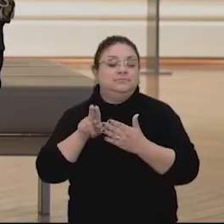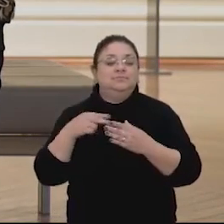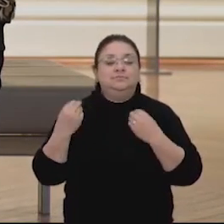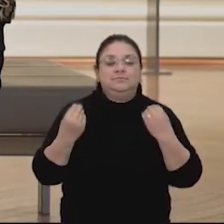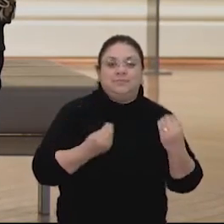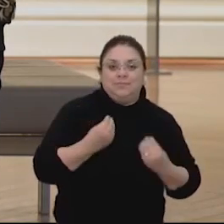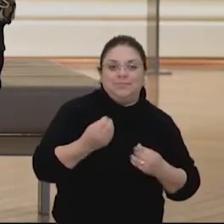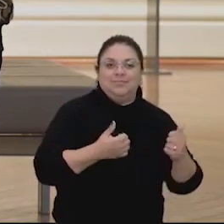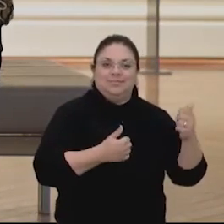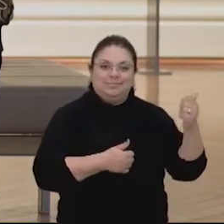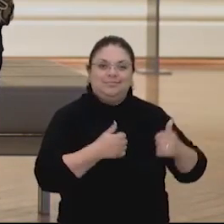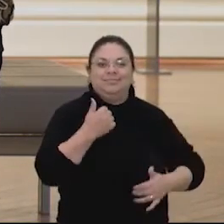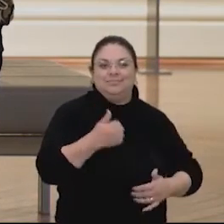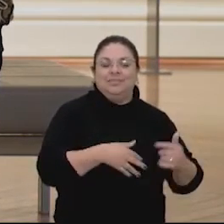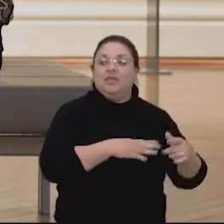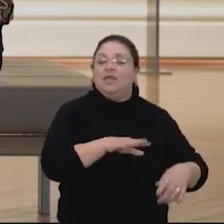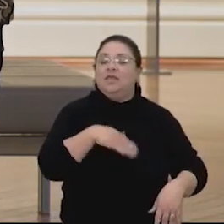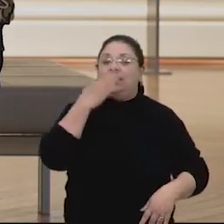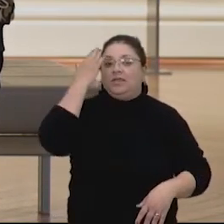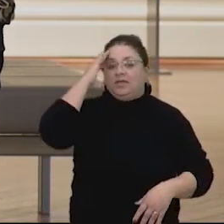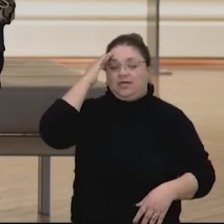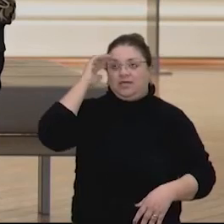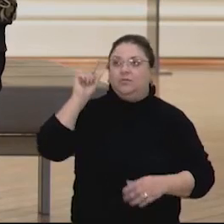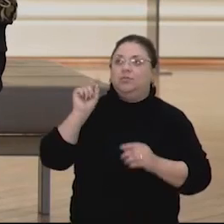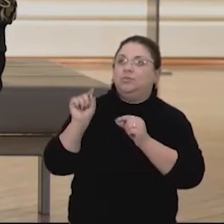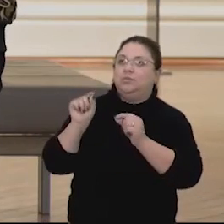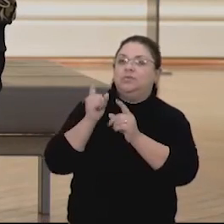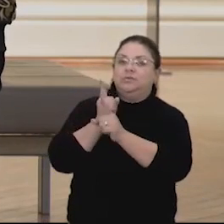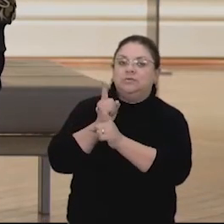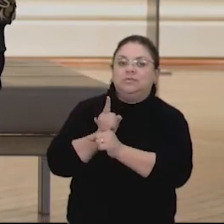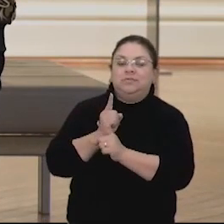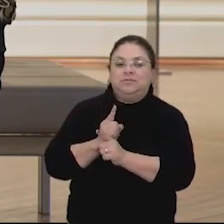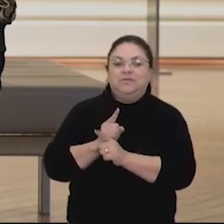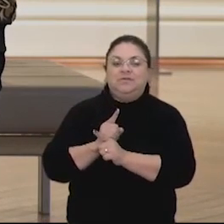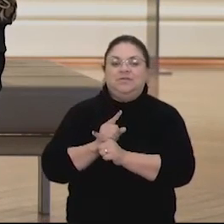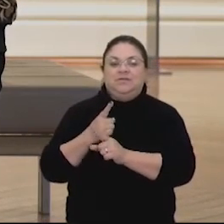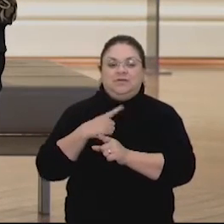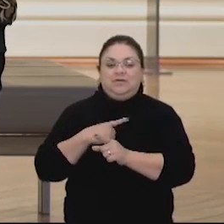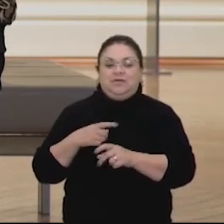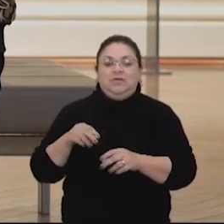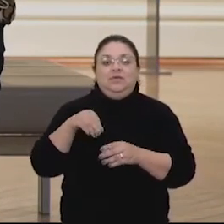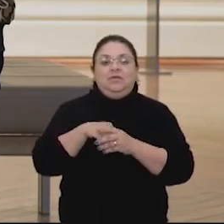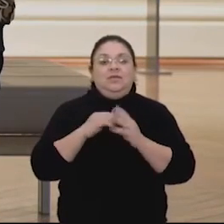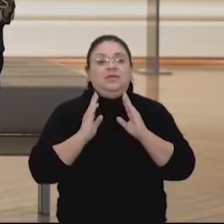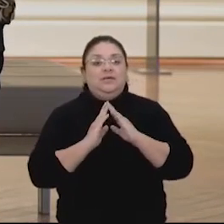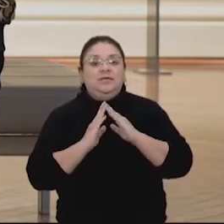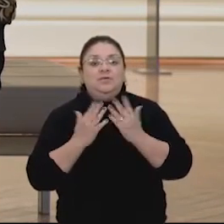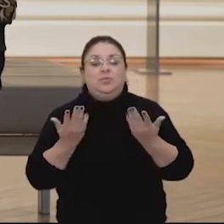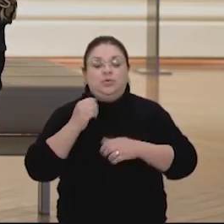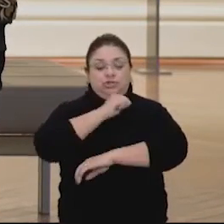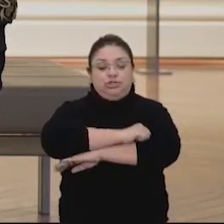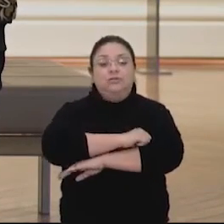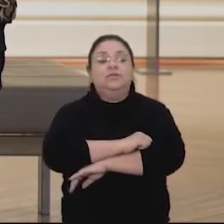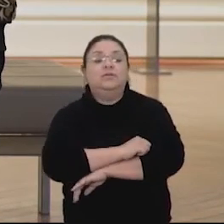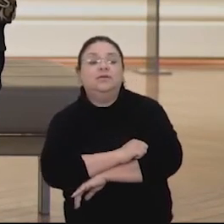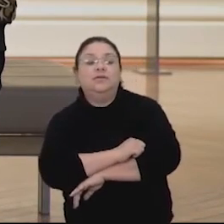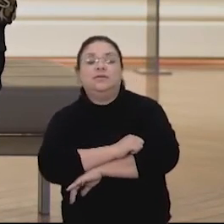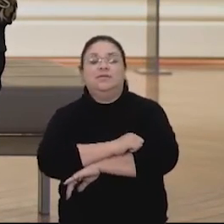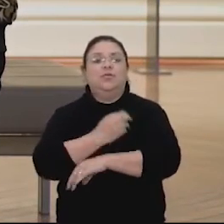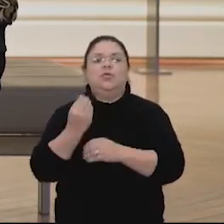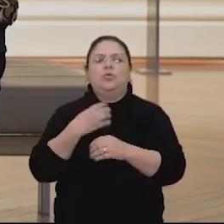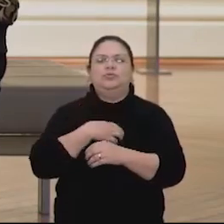primeiro eu fazia eles observarem bem as referências. O que que tinha? Uma paisagem, será que ela estava dentro de casa? Ela estava numa janela? Como que é essa